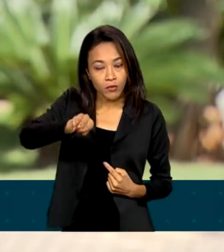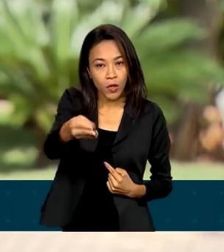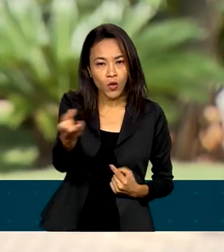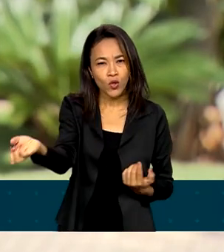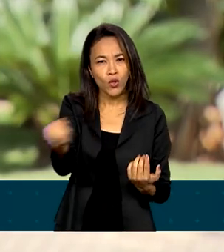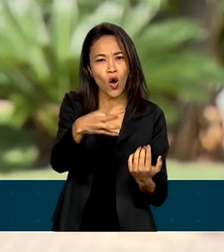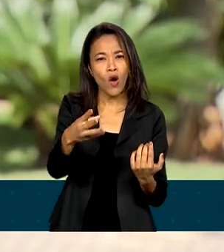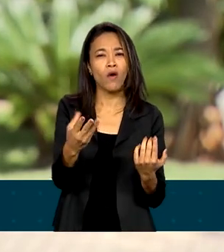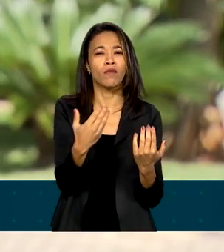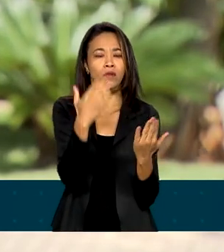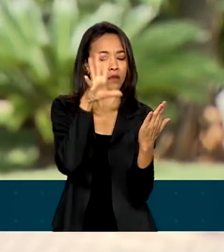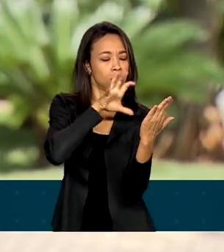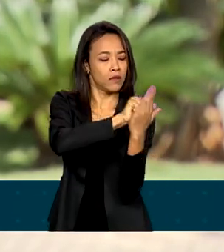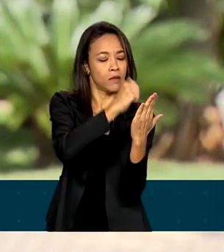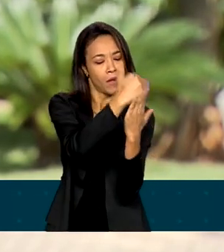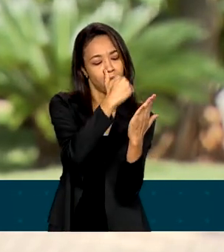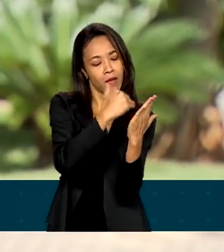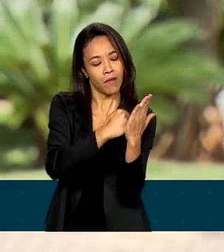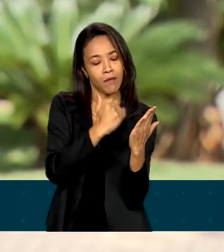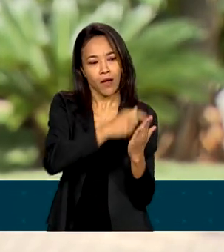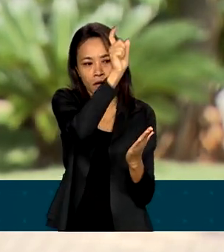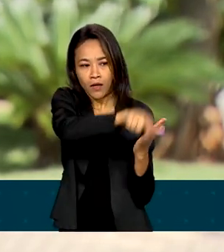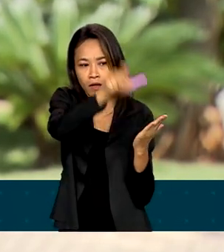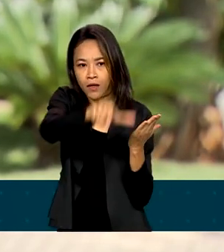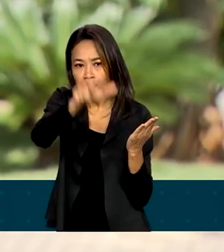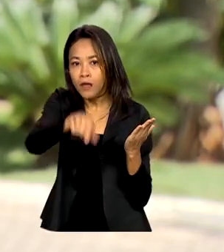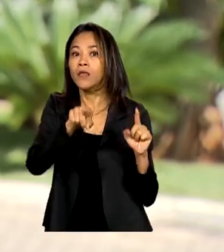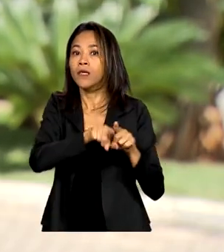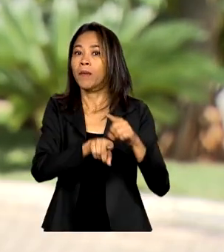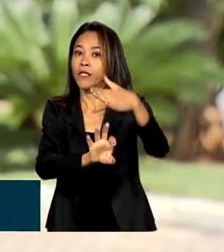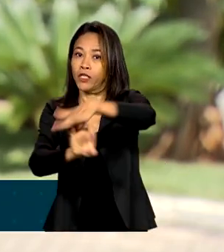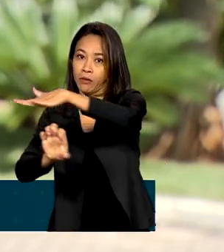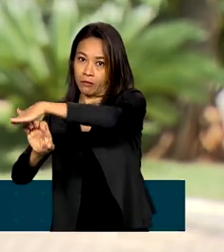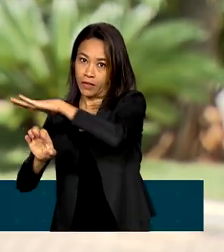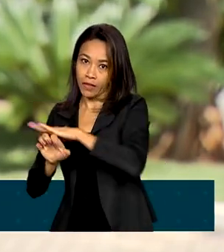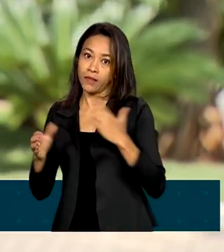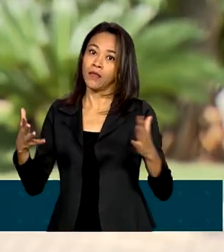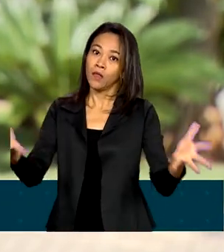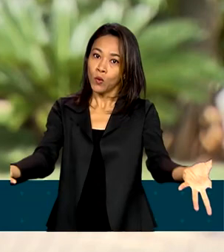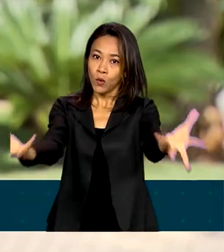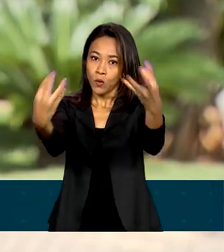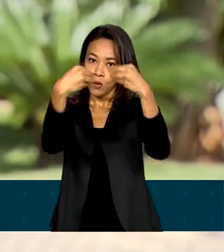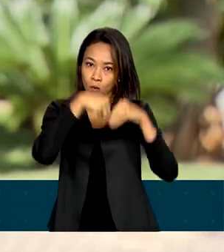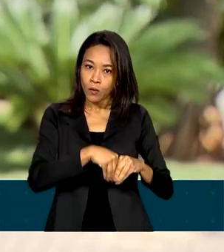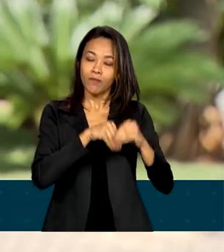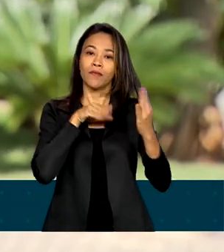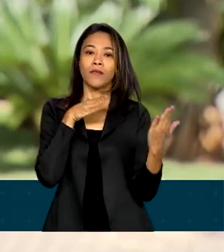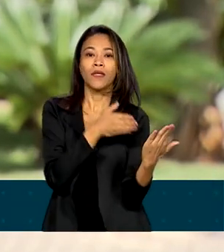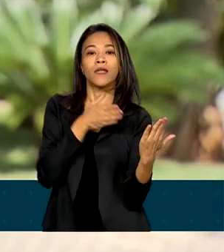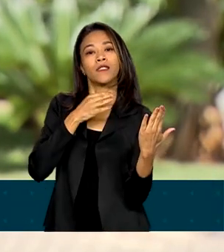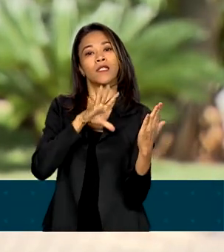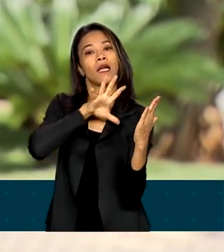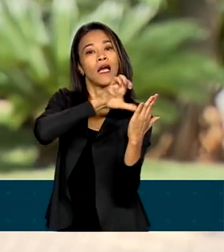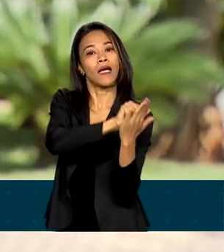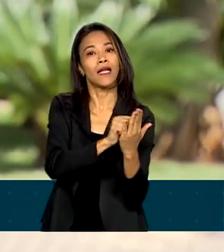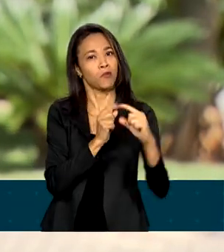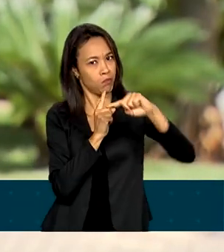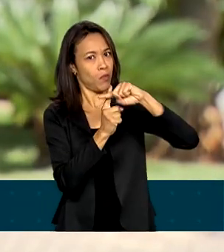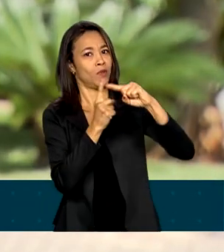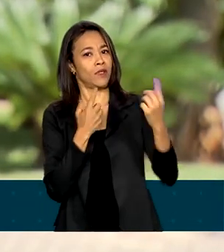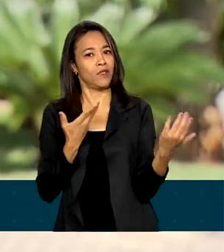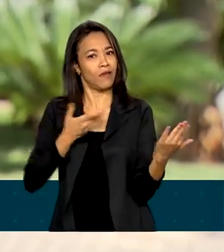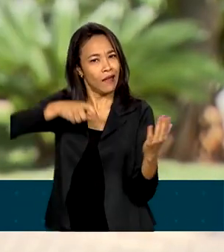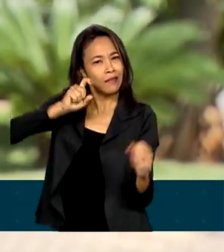cadastros de pessoas físicas e jurídicas passem a fazer parte do cadastro positivo. A inclusão é feita de forma